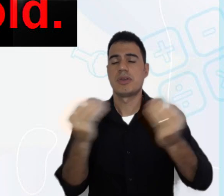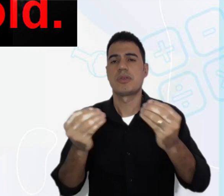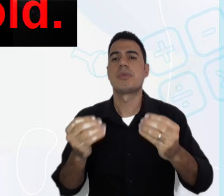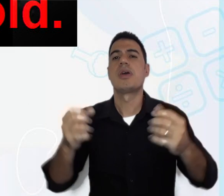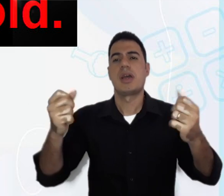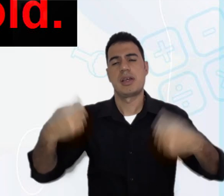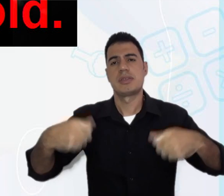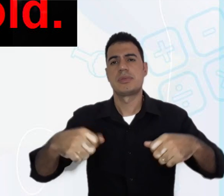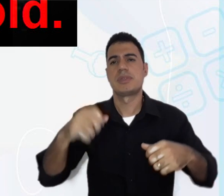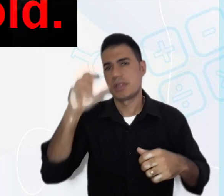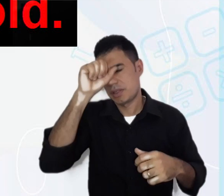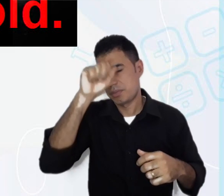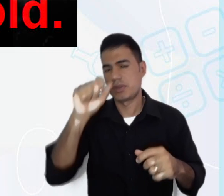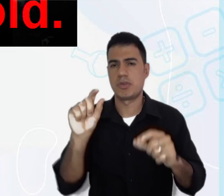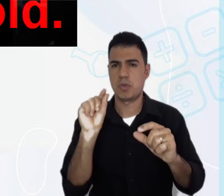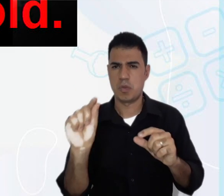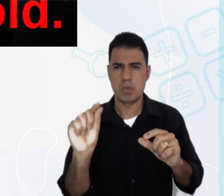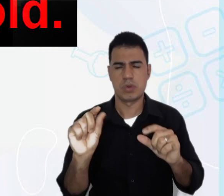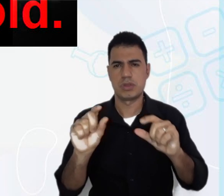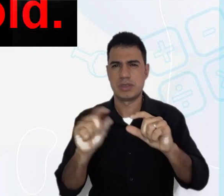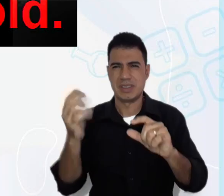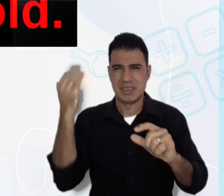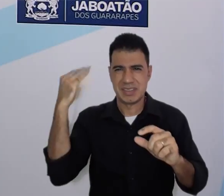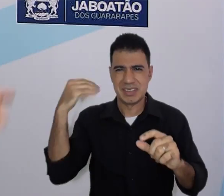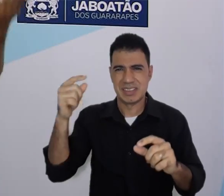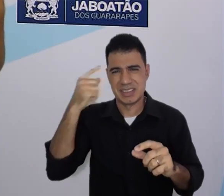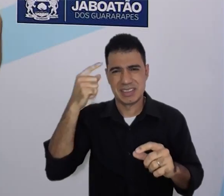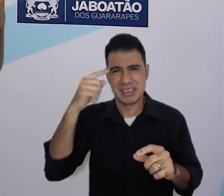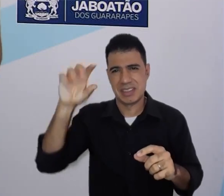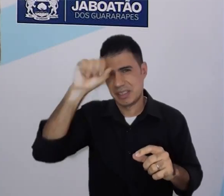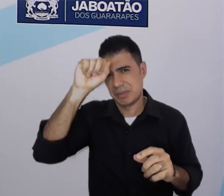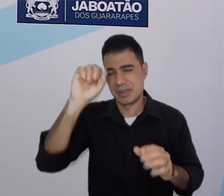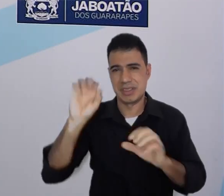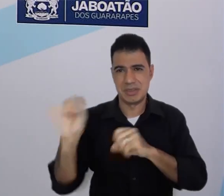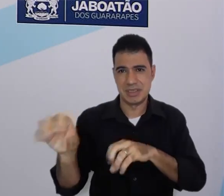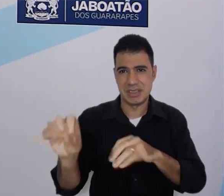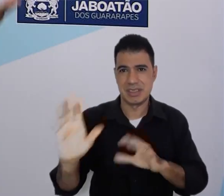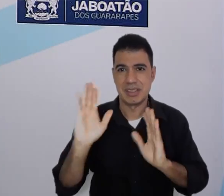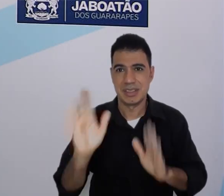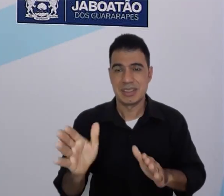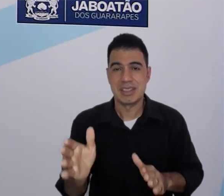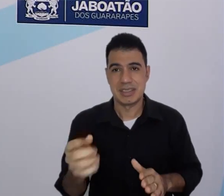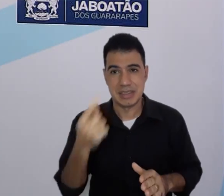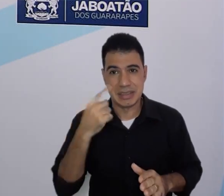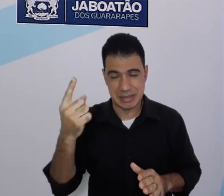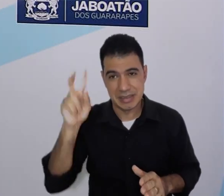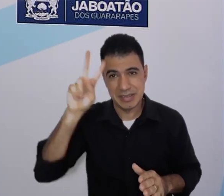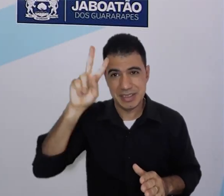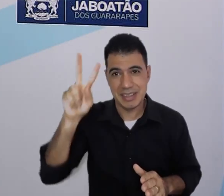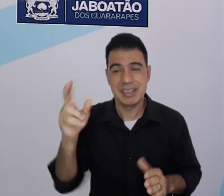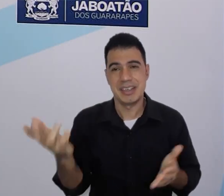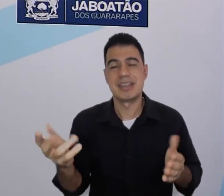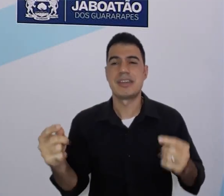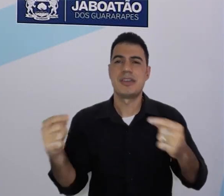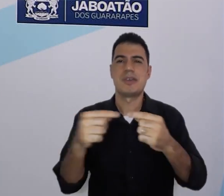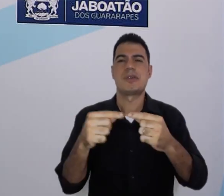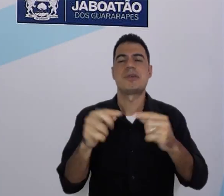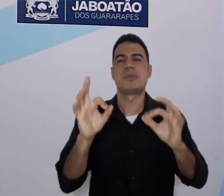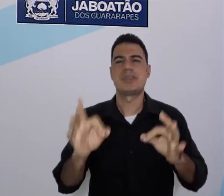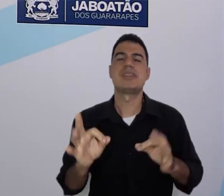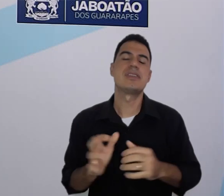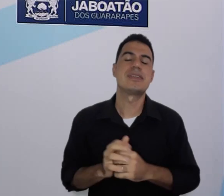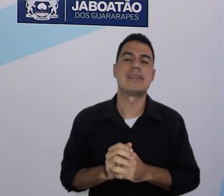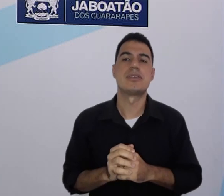a gente vai utilizar um pouco da aula de numbers que a gente já viu nas aulas passada. Né? Nas aulas